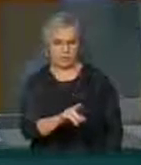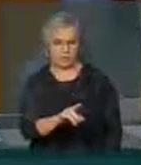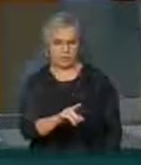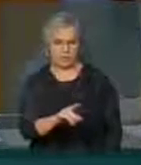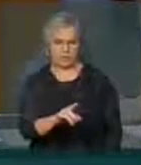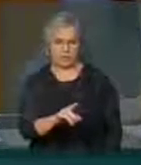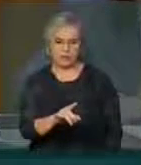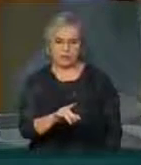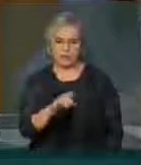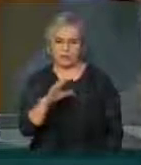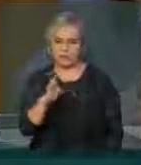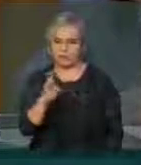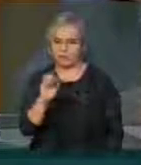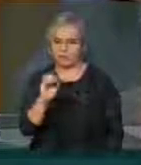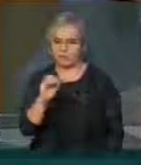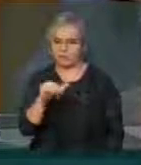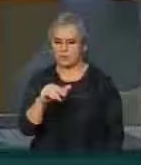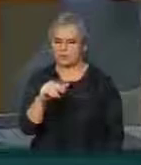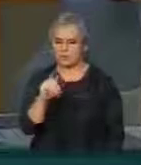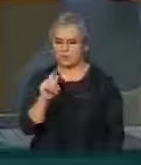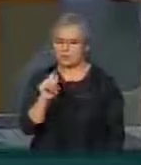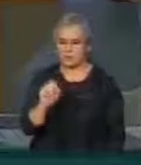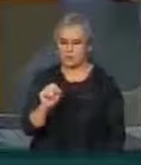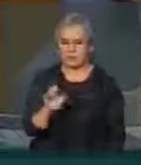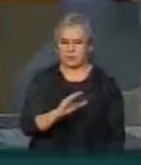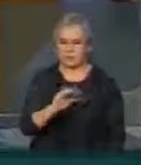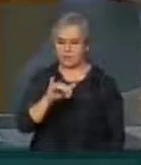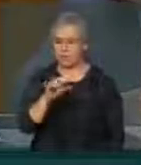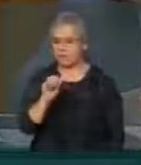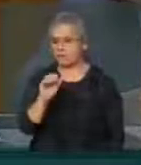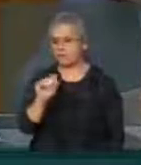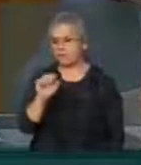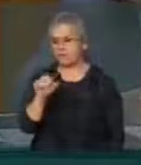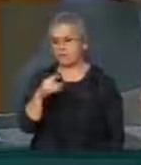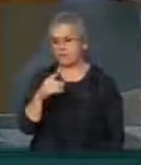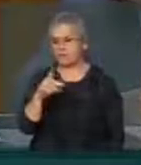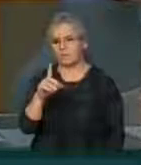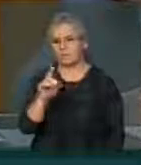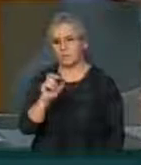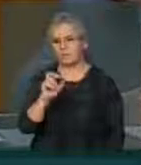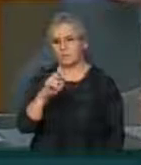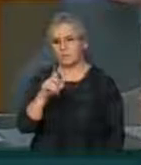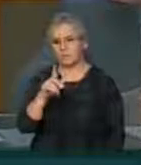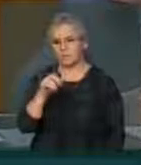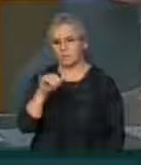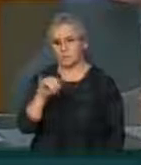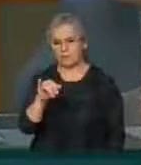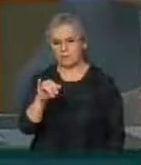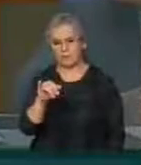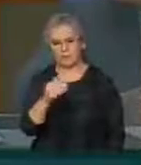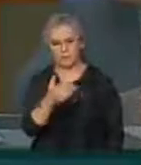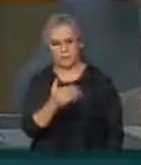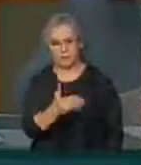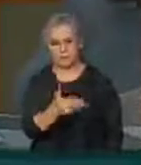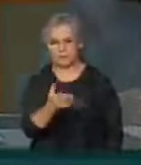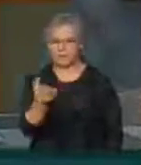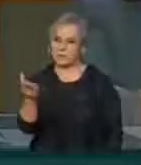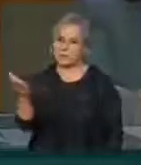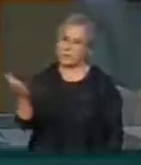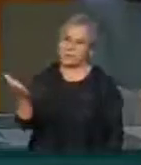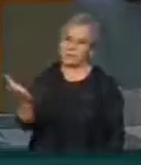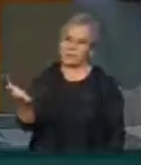Grande do Sul, com o deputado Bongás, deputado João Derli, deputado João Derli, enquanto o deputado João Derli fala,